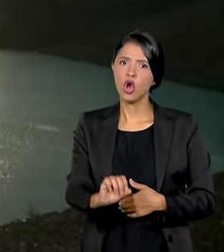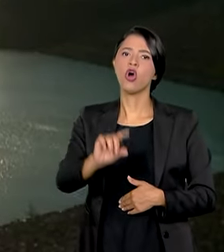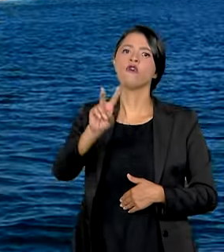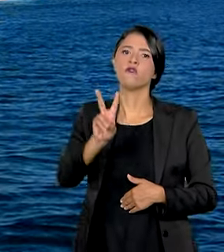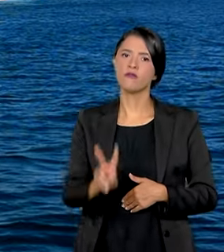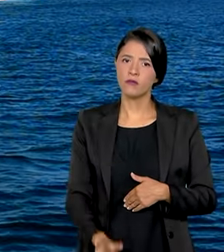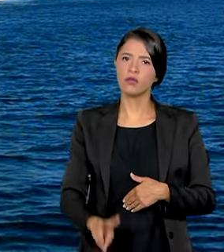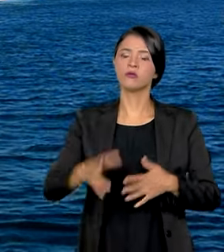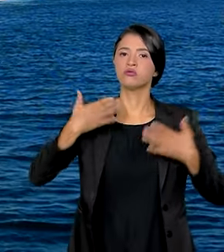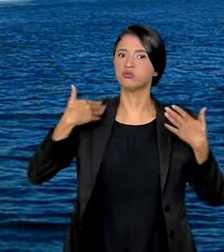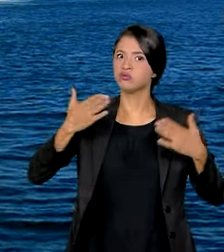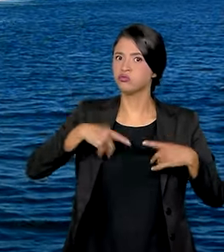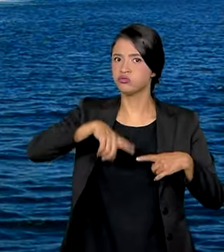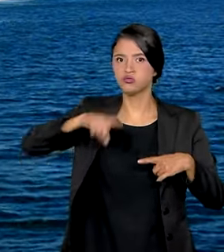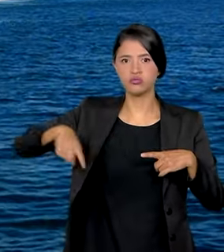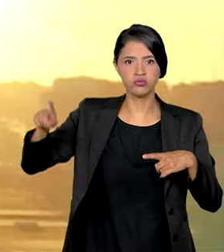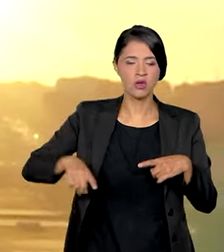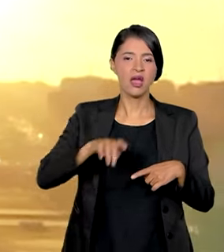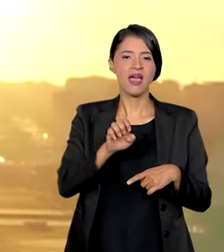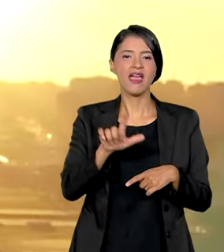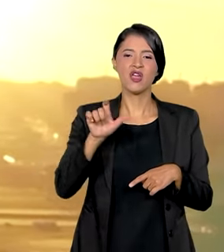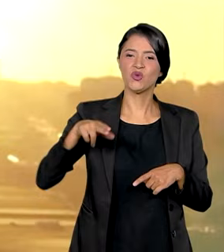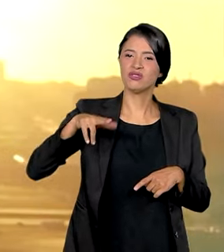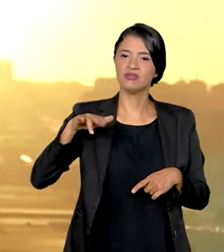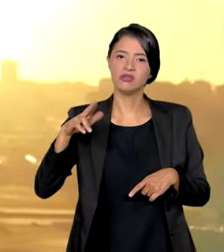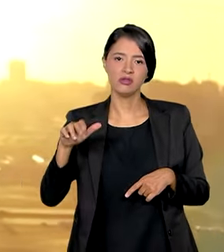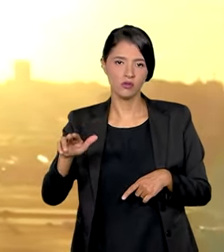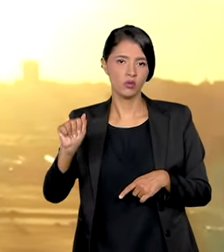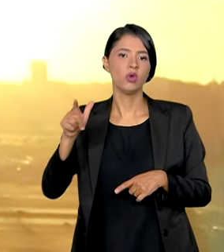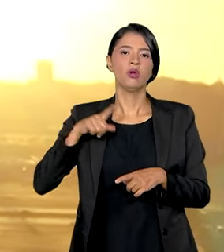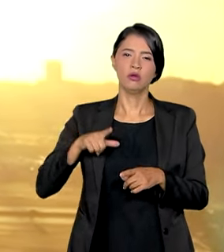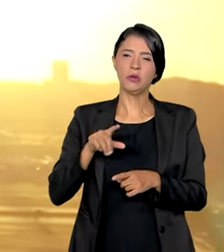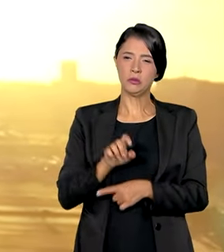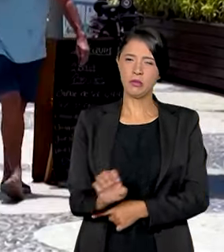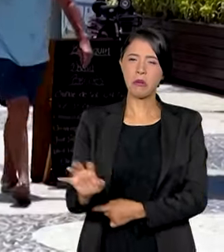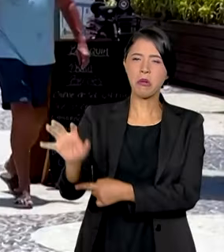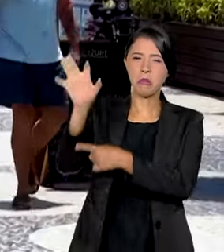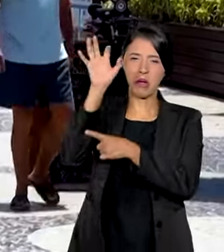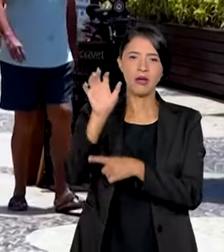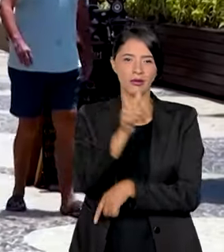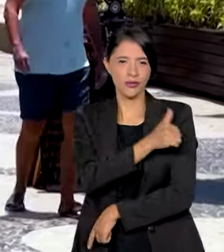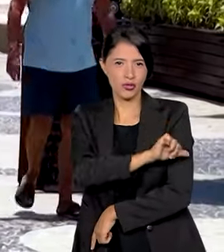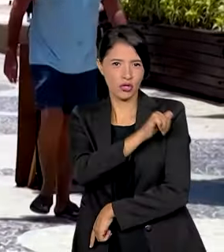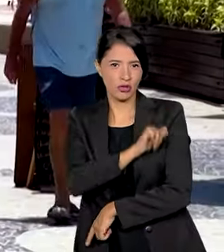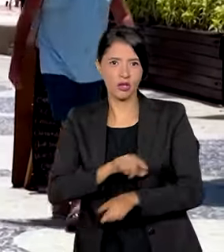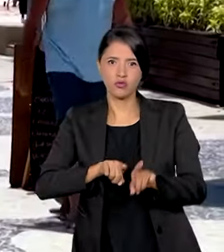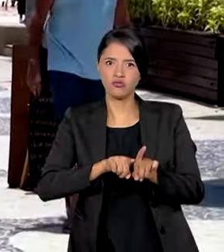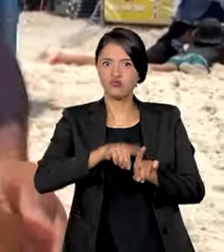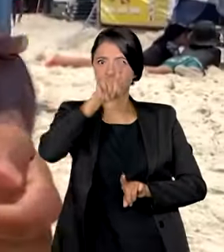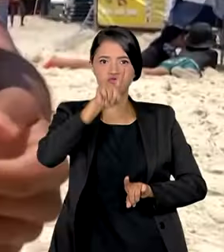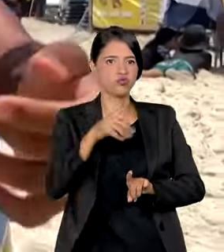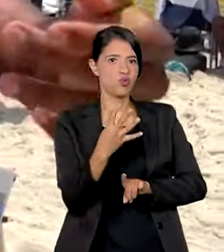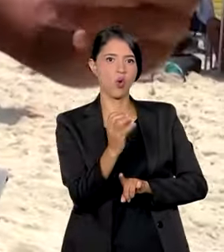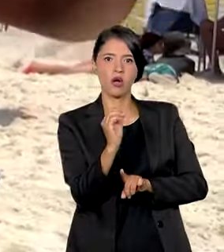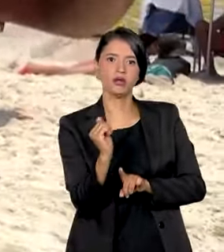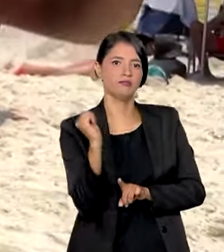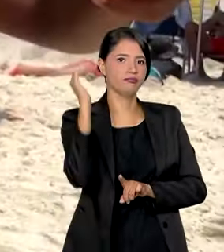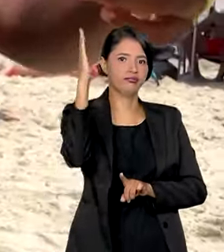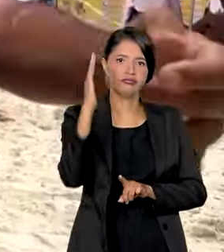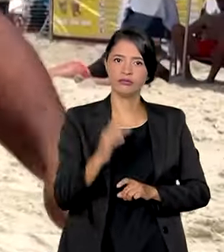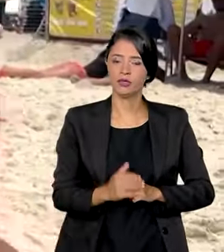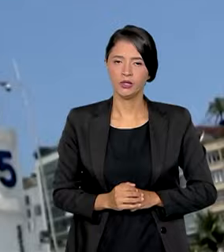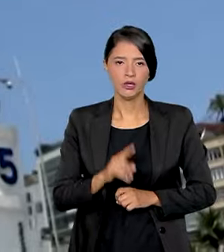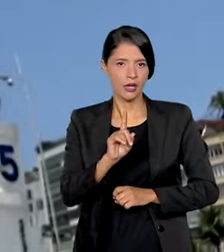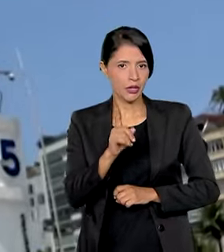ondas extremas provocadas pelo El Ninho avançaram por vários estados brasileiros. No Rio de Janeiro, os termômetros acima dos 40